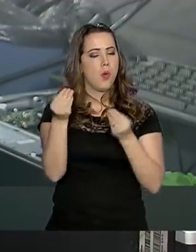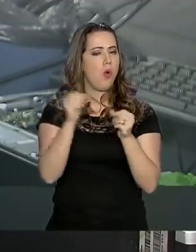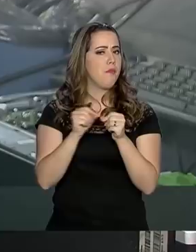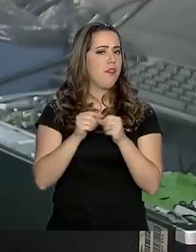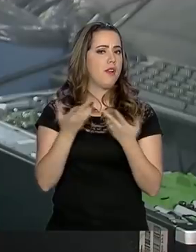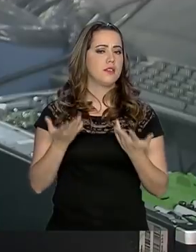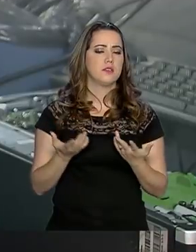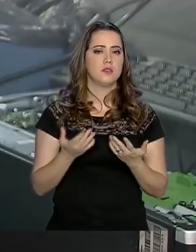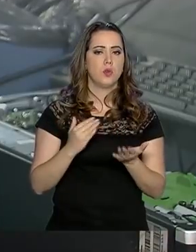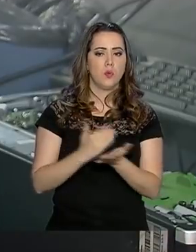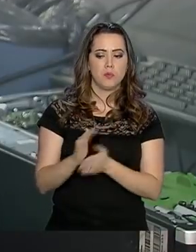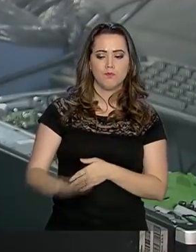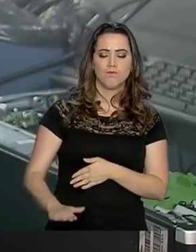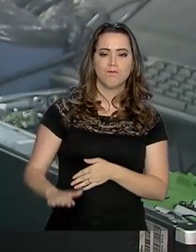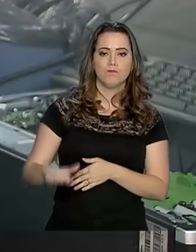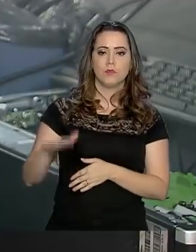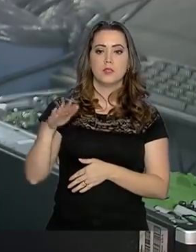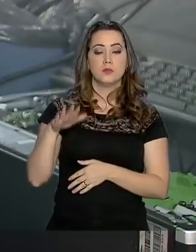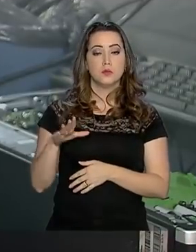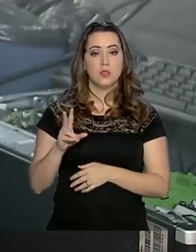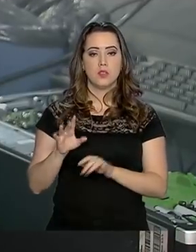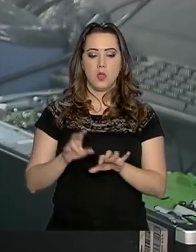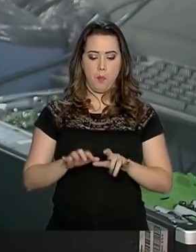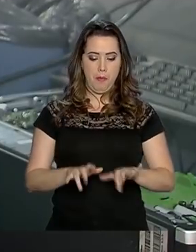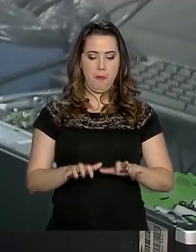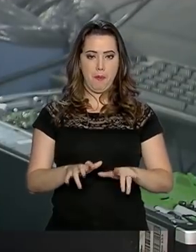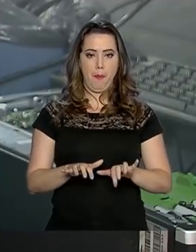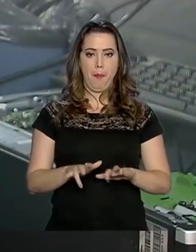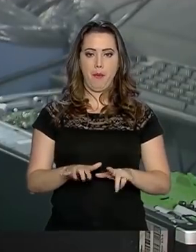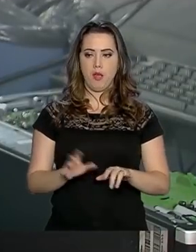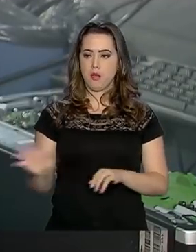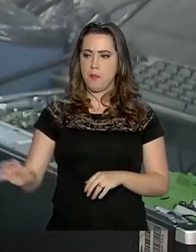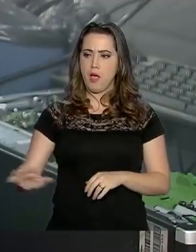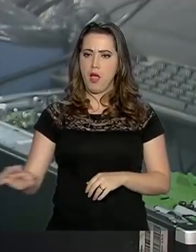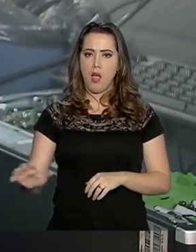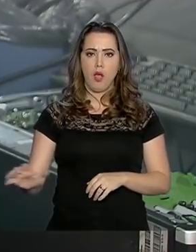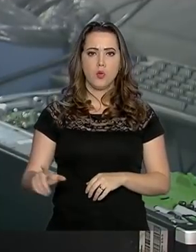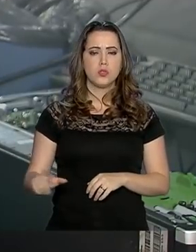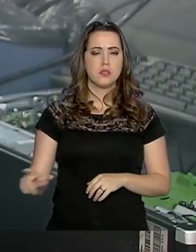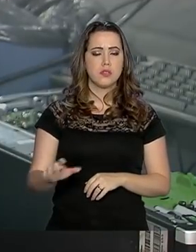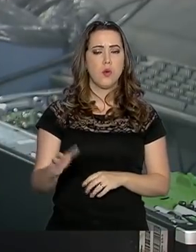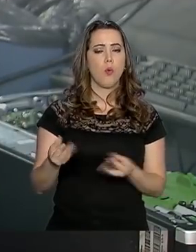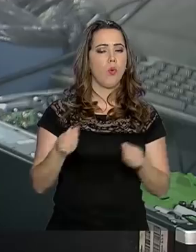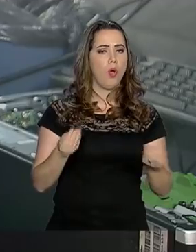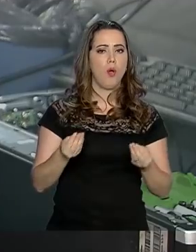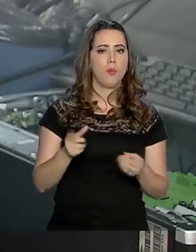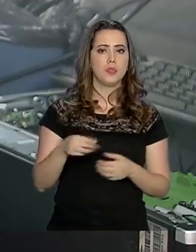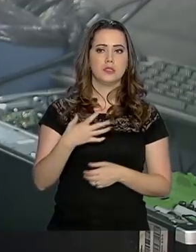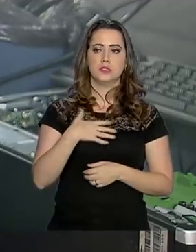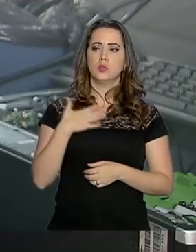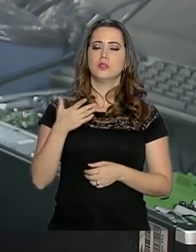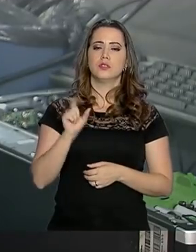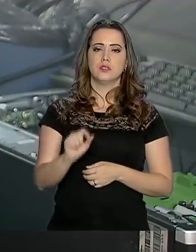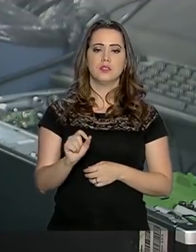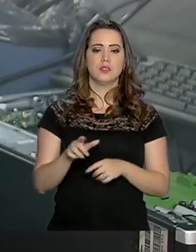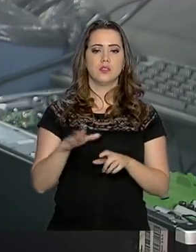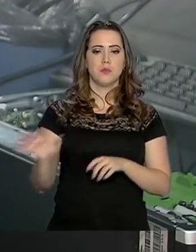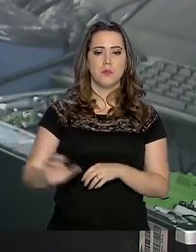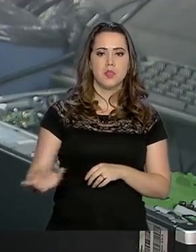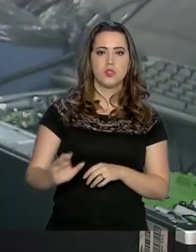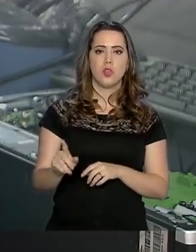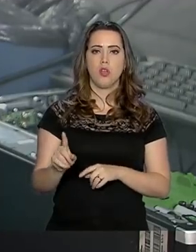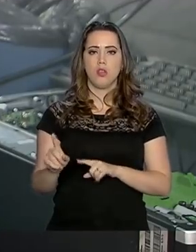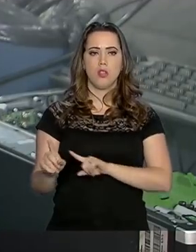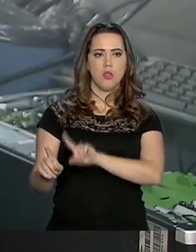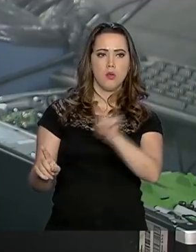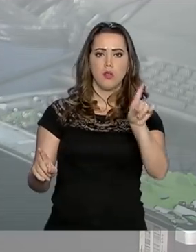Desde pequeno, quando eu peguei num teclado, no mouse, eu queria saber o que ela provoca essa reação de eu mexer o mouse